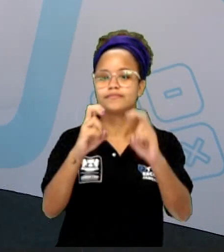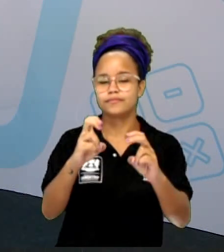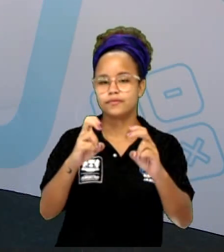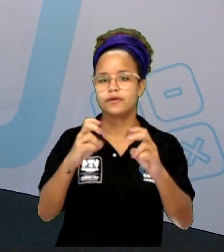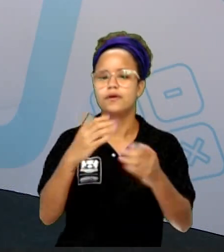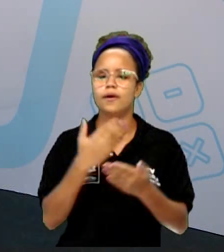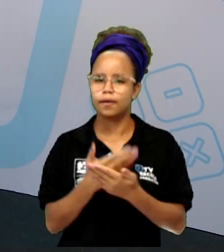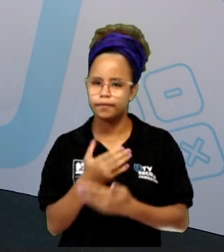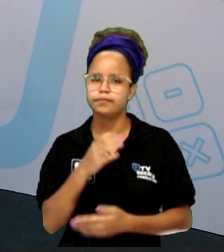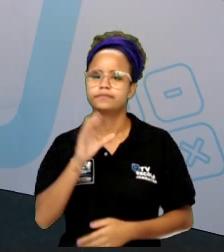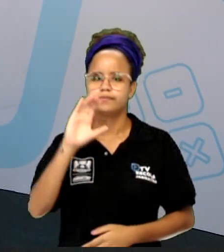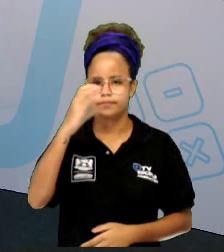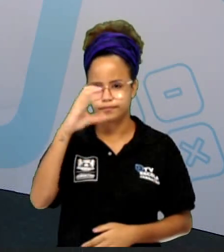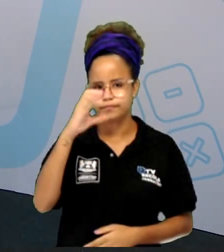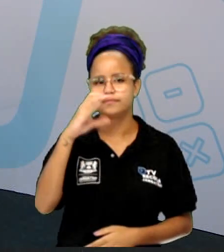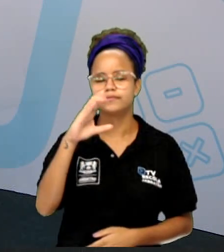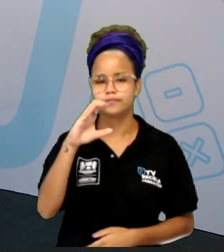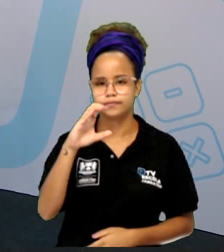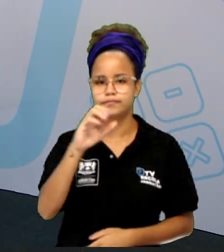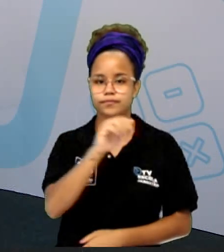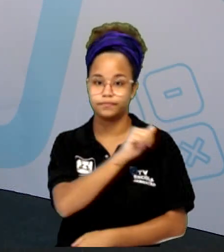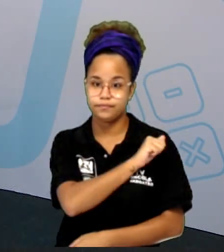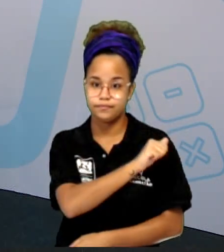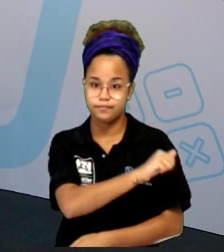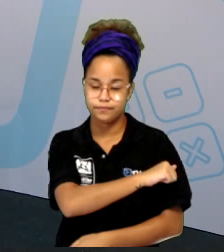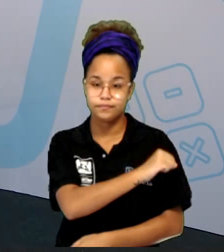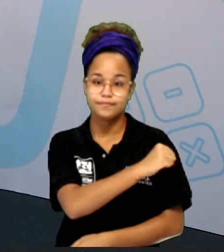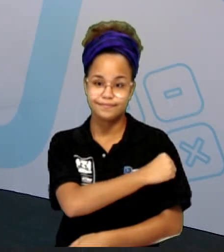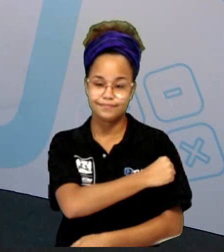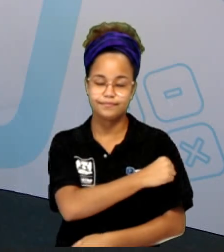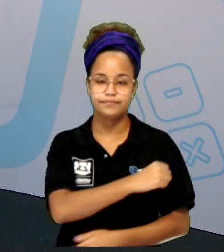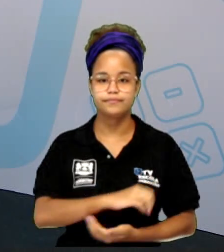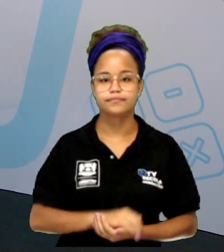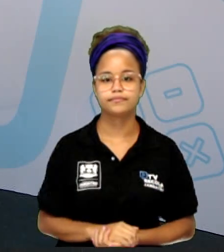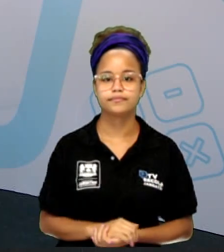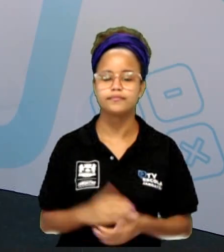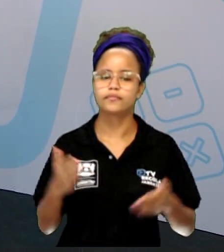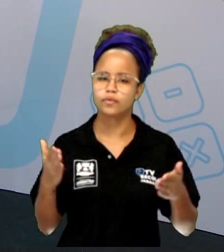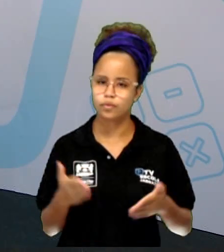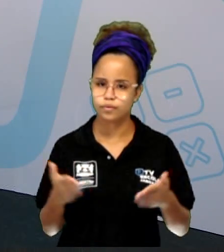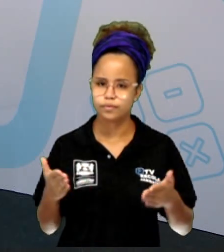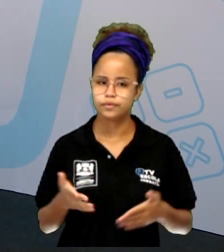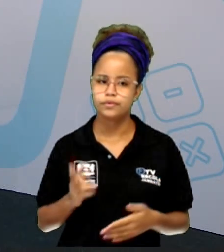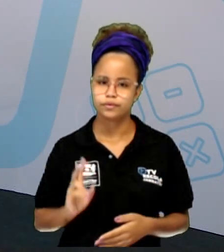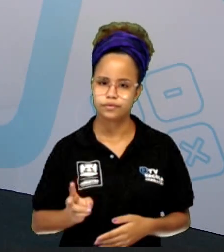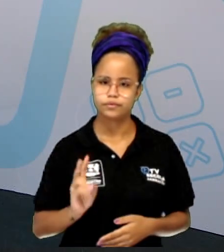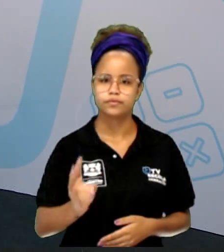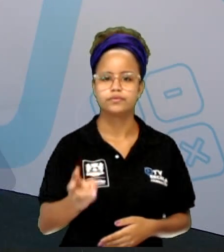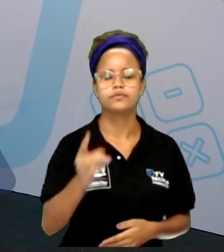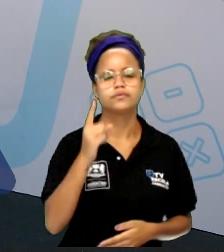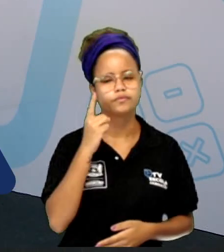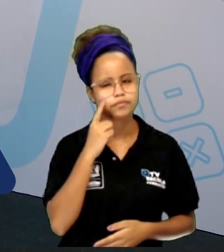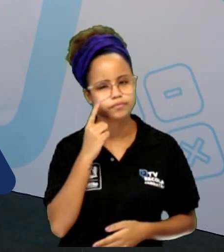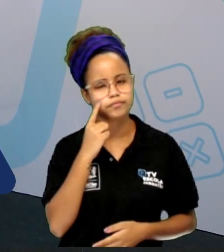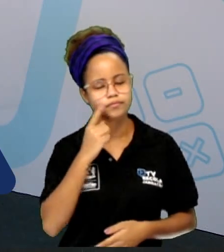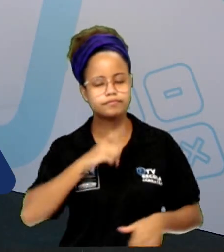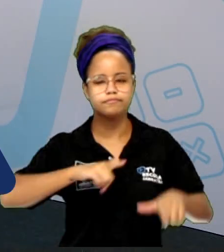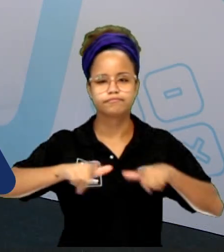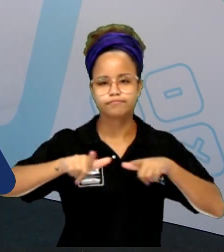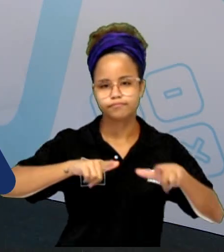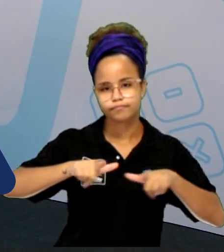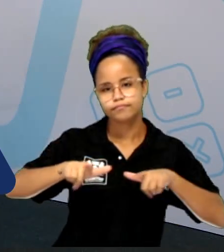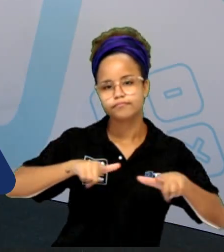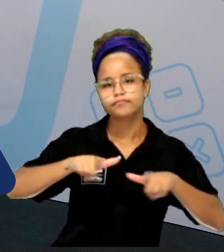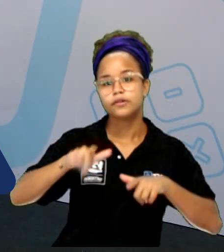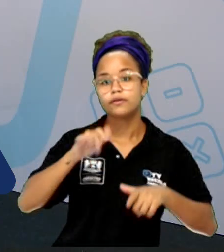ciências do pessoal dos oitavos anos. Hoje a gente vai continuar a ver e trabalhar a questão da